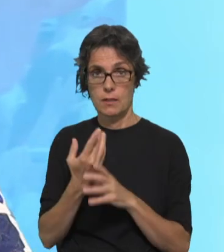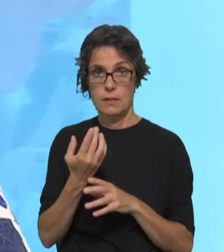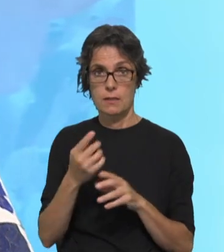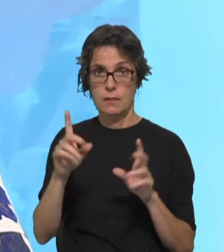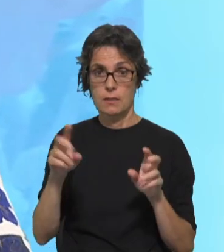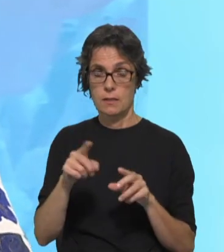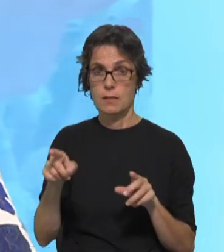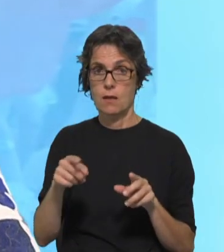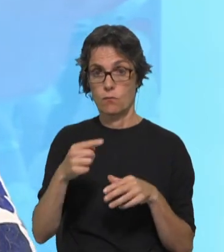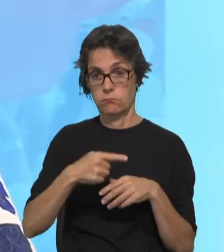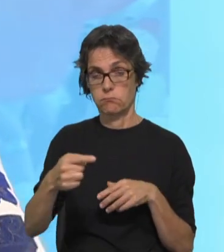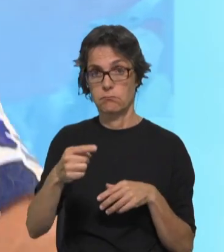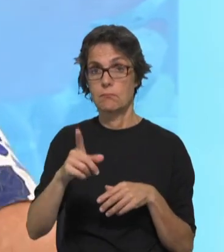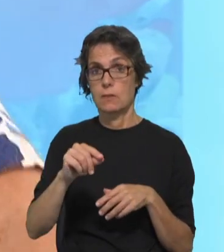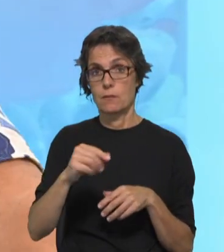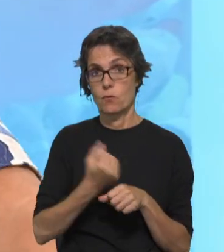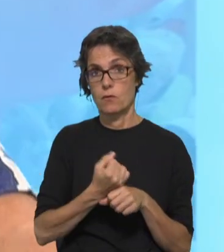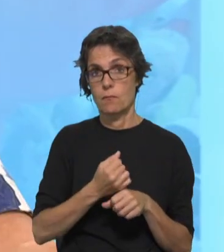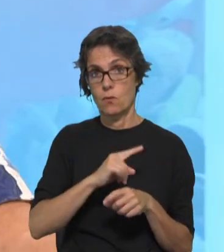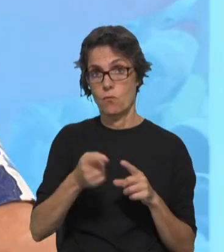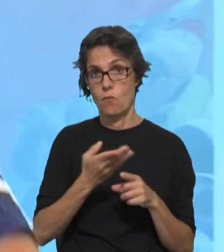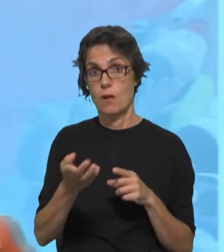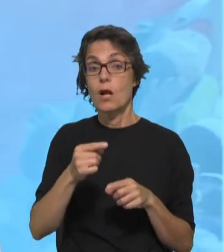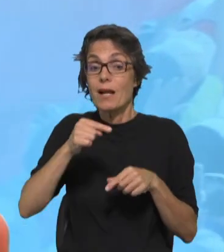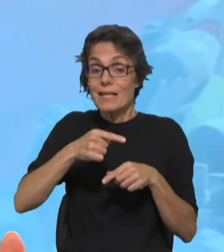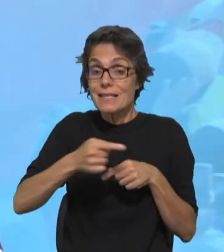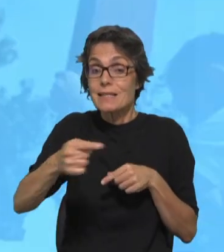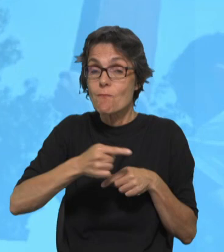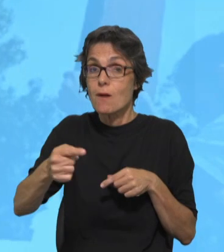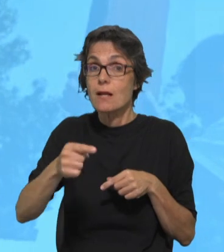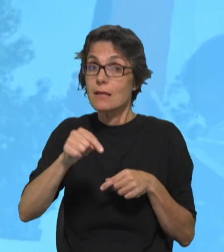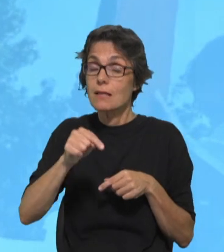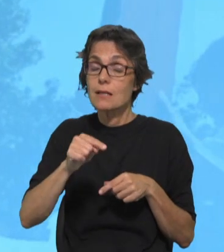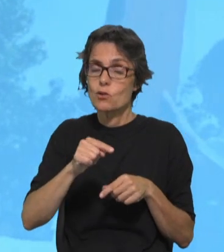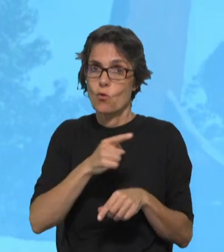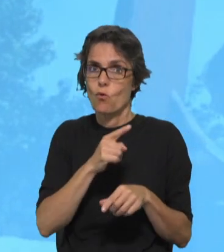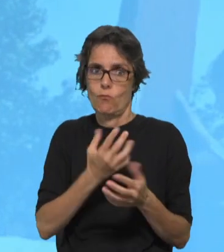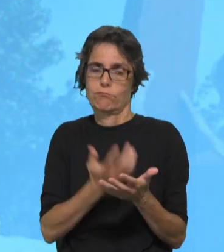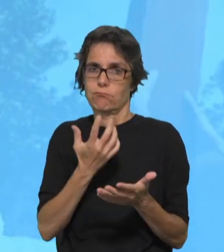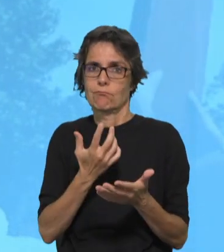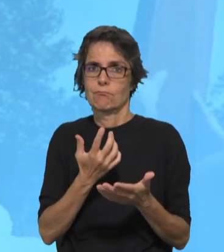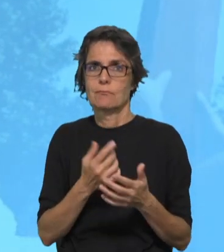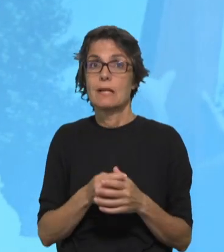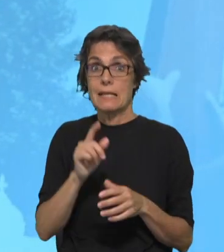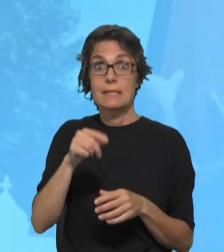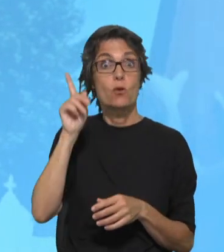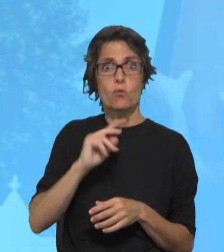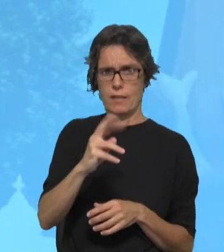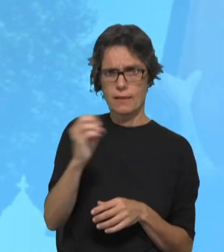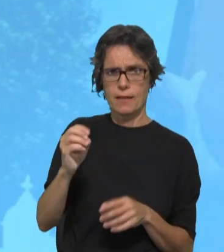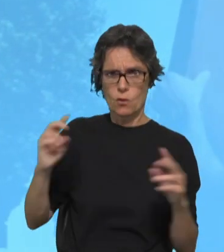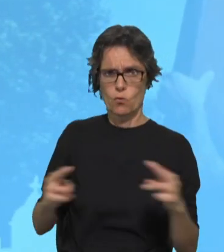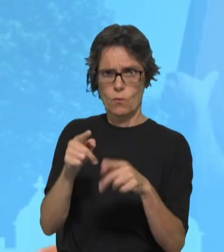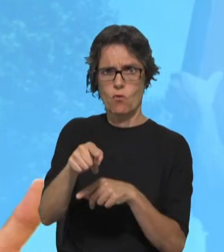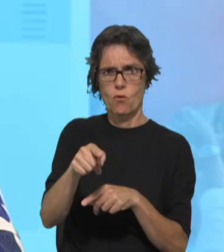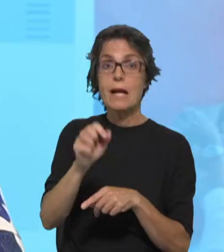o ano todo, nessa altura temos atividades específicas, para nós é o tempo forte. Exatamente, nomeadamente dia 30 há um encontro,